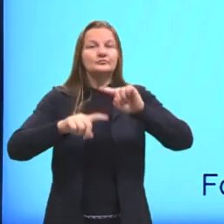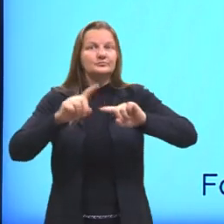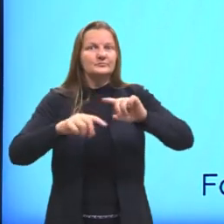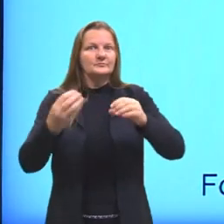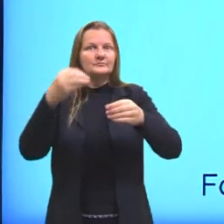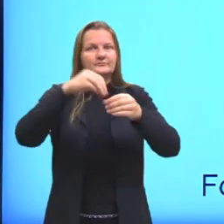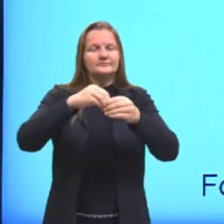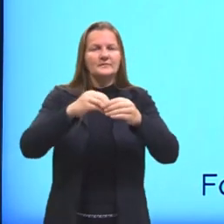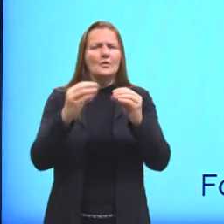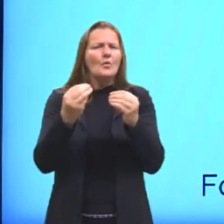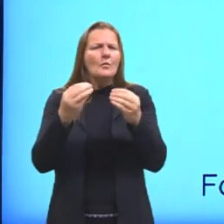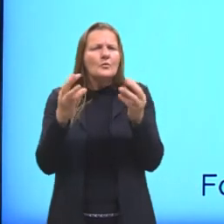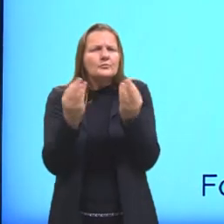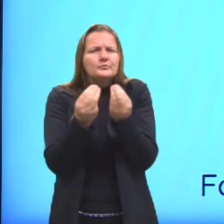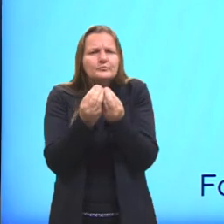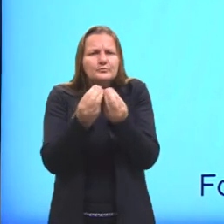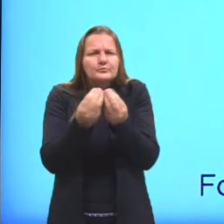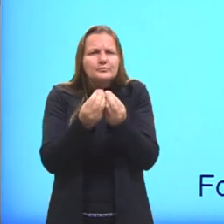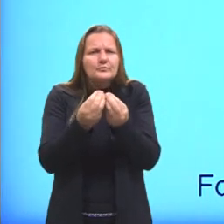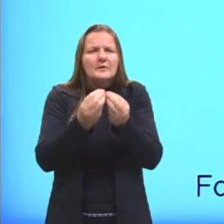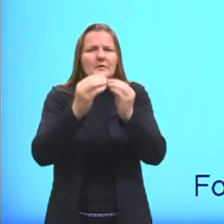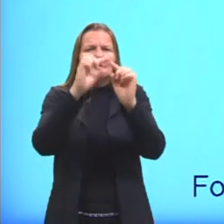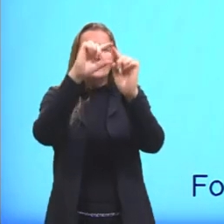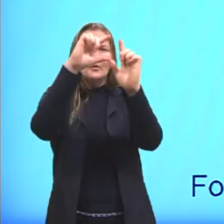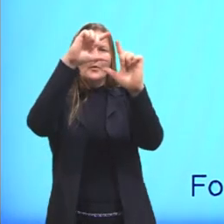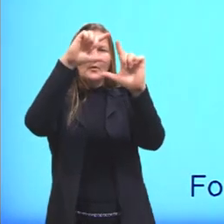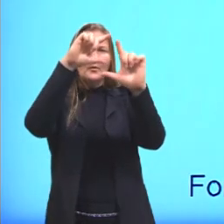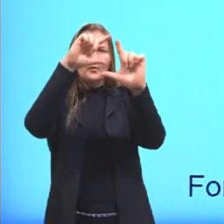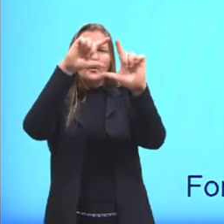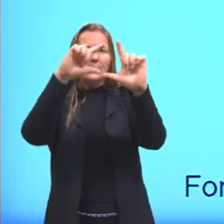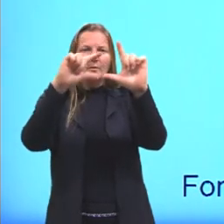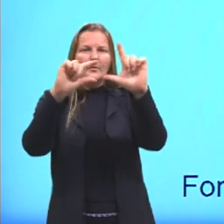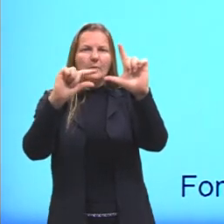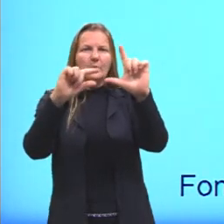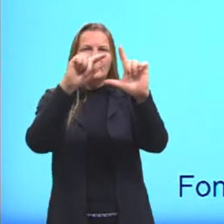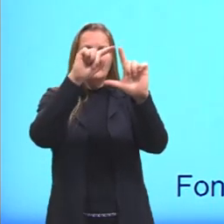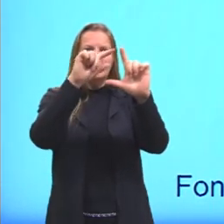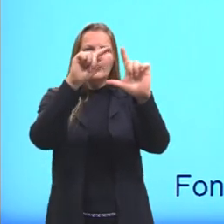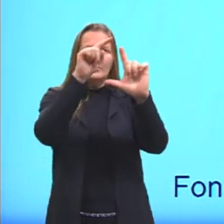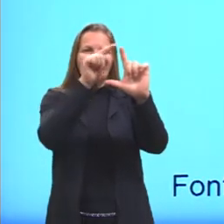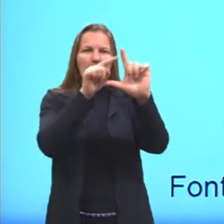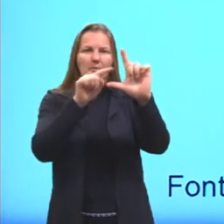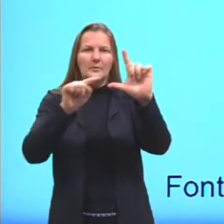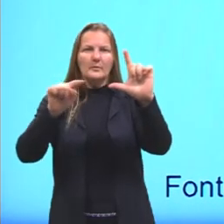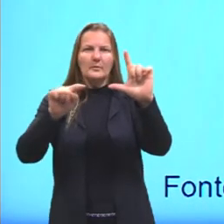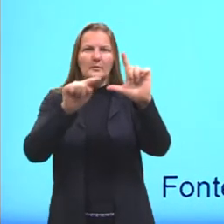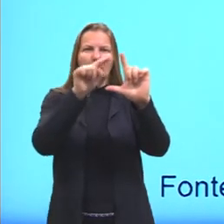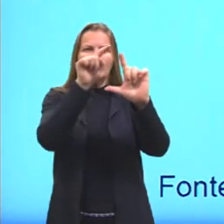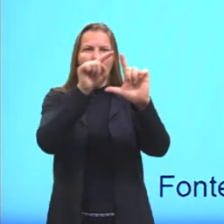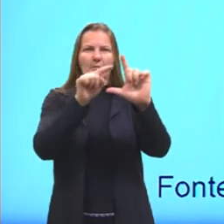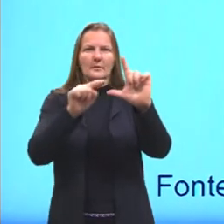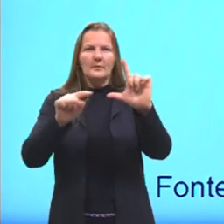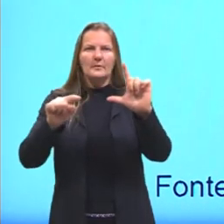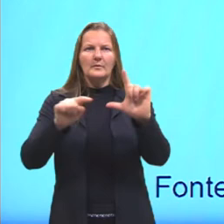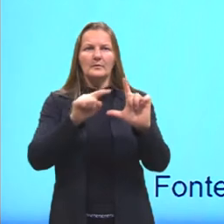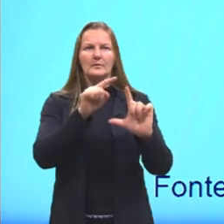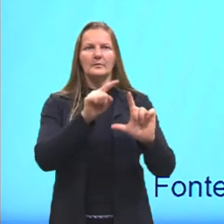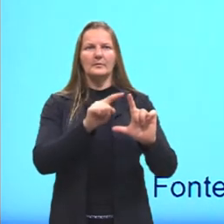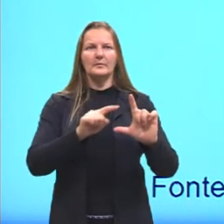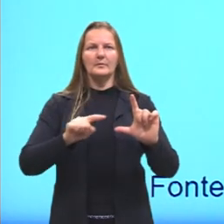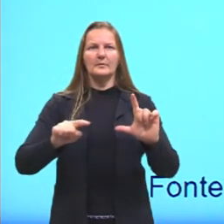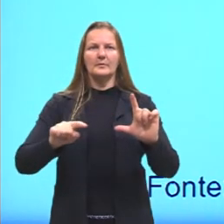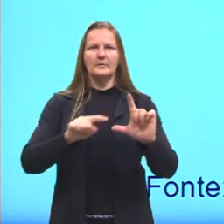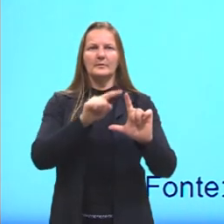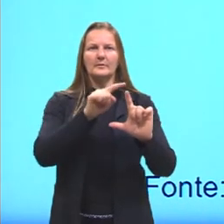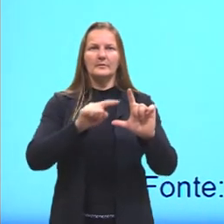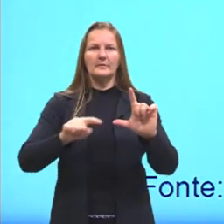a concentração do reagente, ela vai baixar, vai diminuir, porque ela está sendo consumida e formando, então, o produto, que